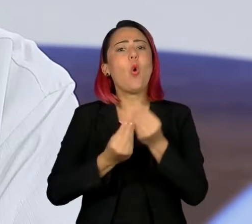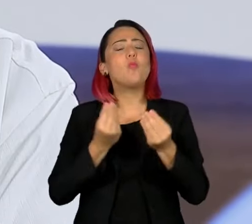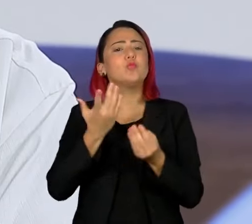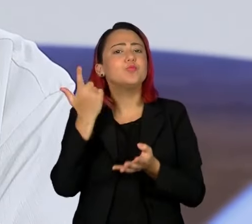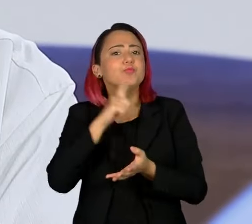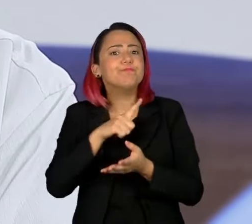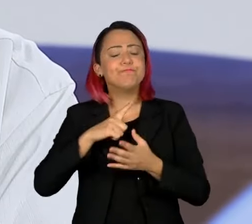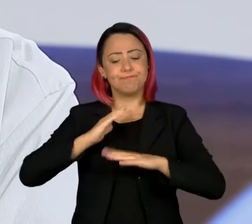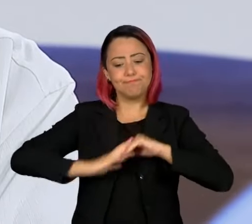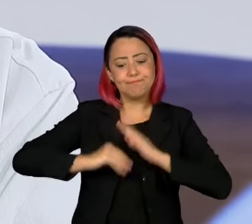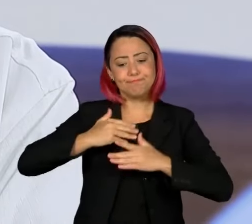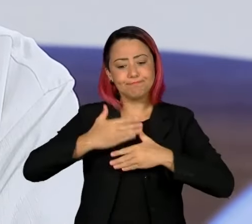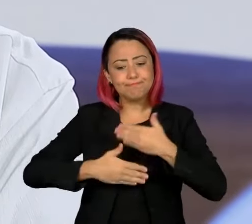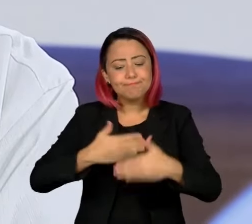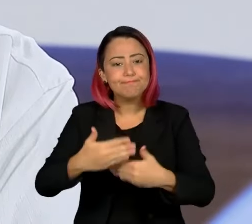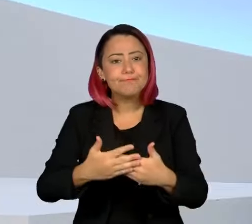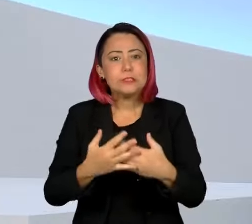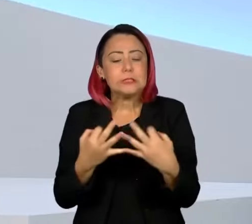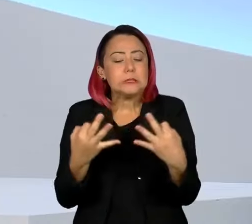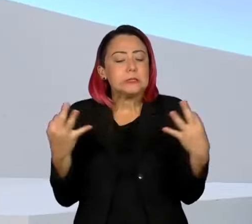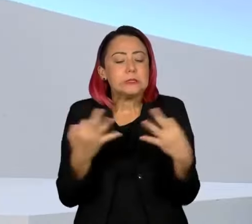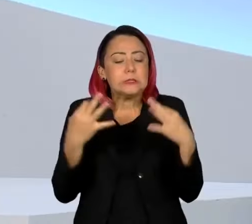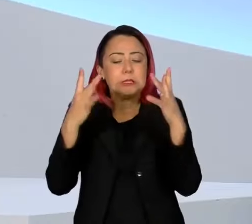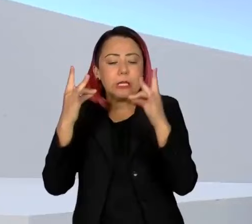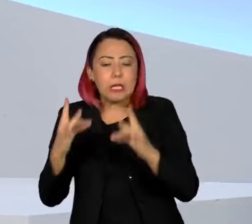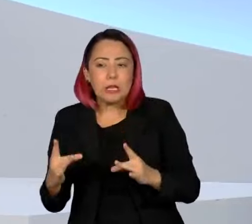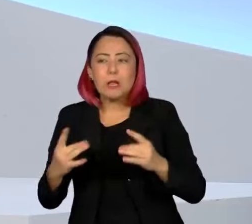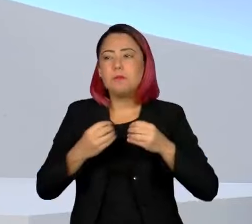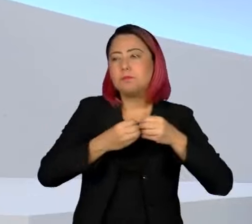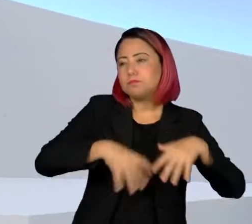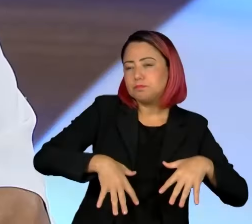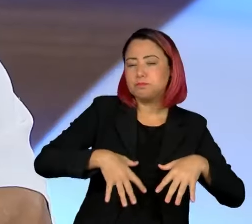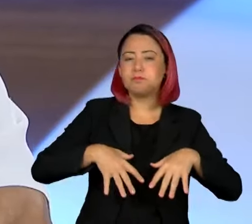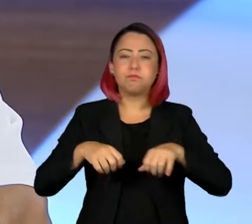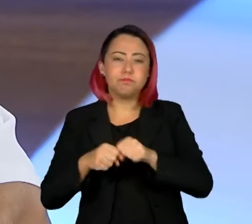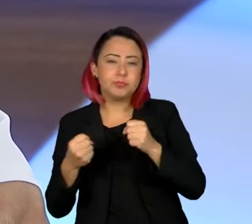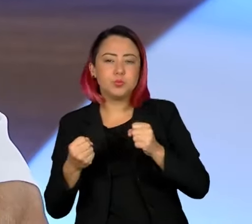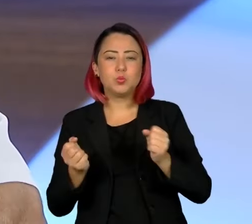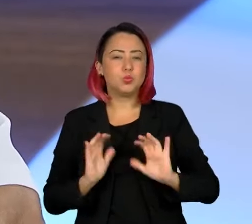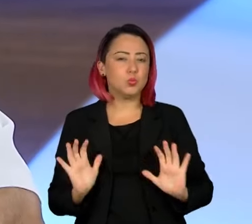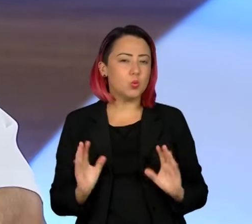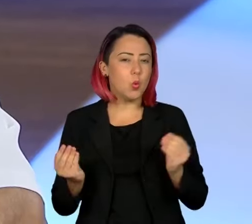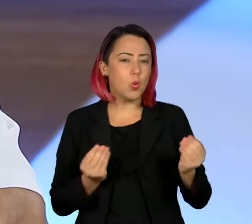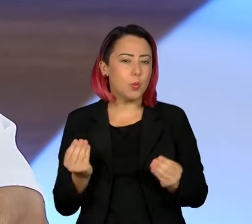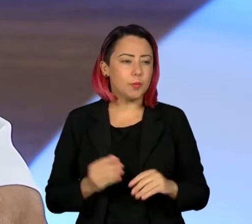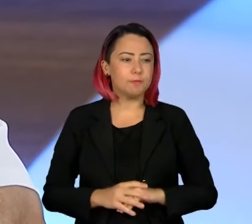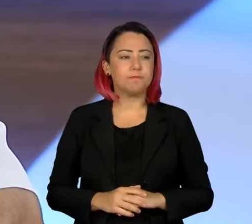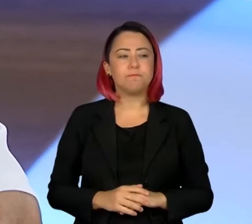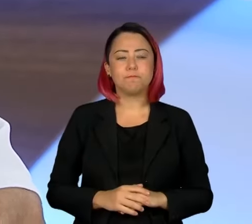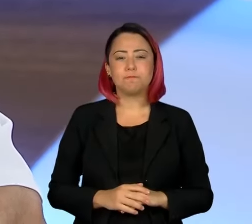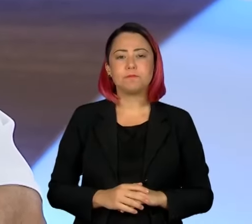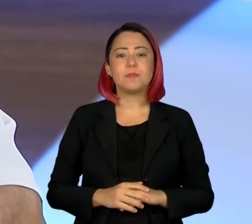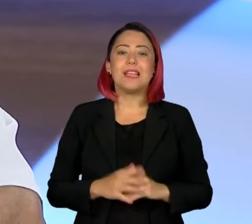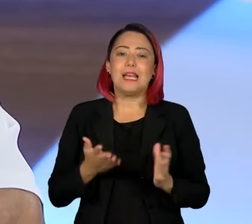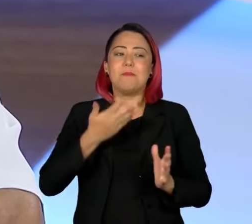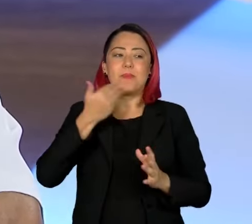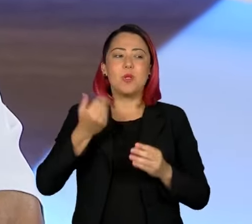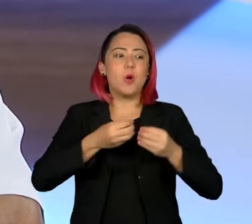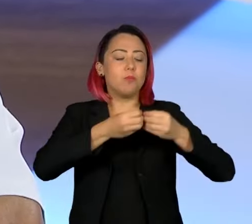Onde essa característica te favorece e aonde ela te prejudica? É, vou começar pelo prejudica, né?